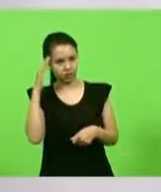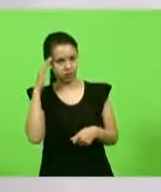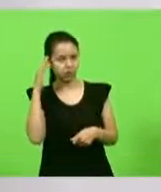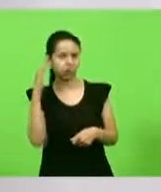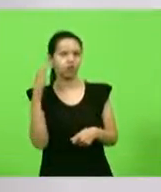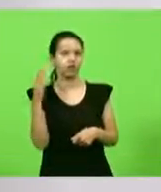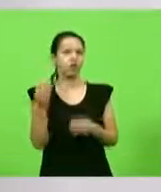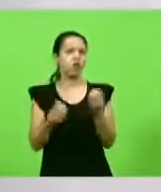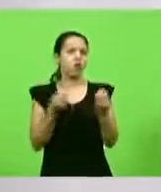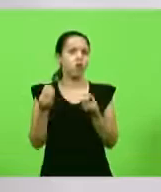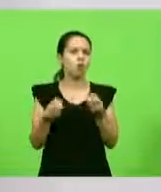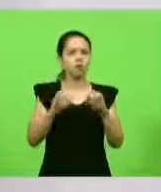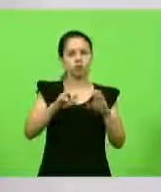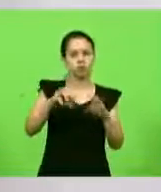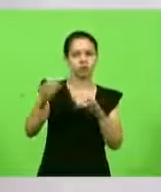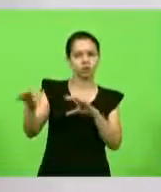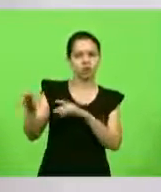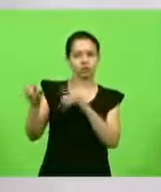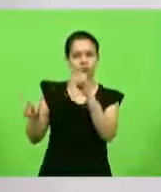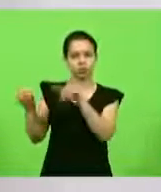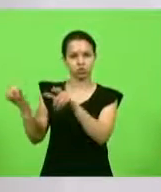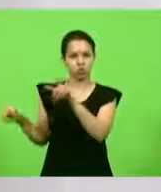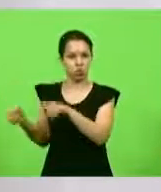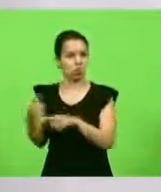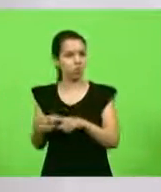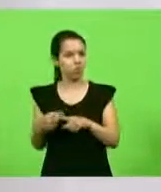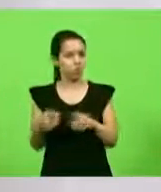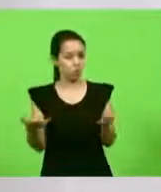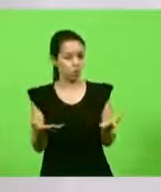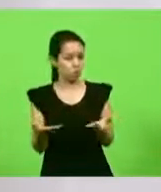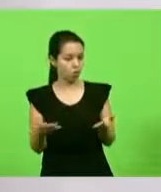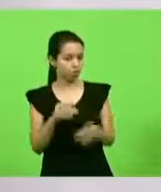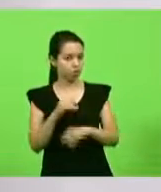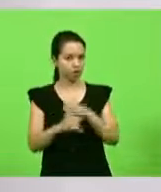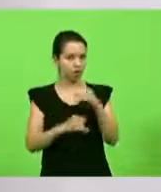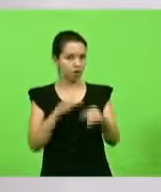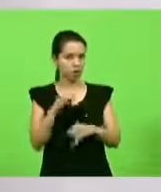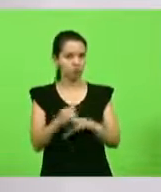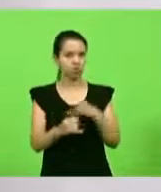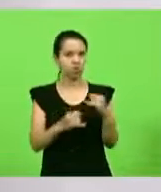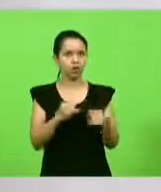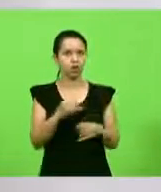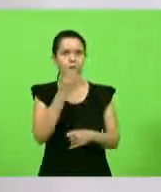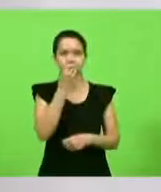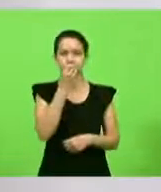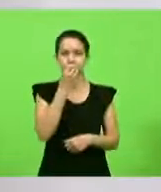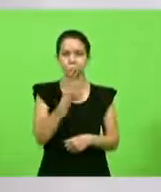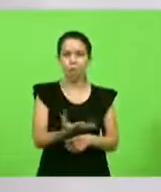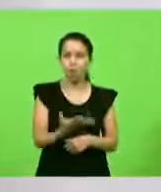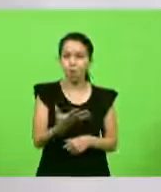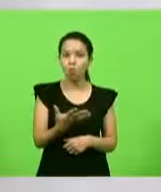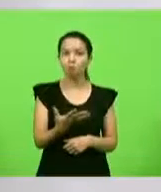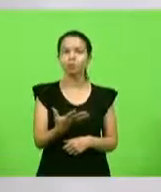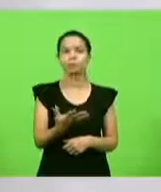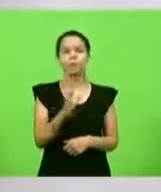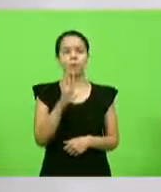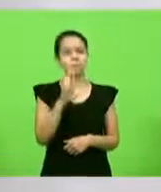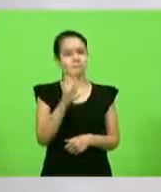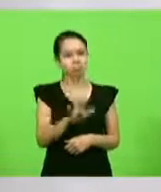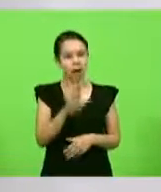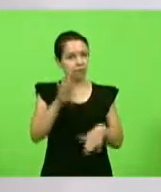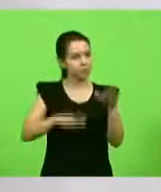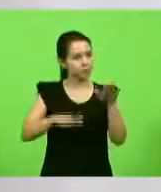ensino as pessoas. Porque hoje a internet, ela é um benefício, é uma bênção. Só que depende